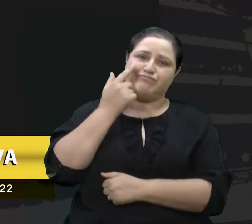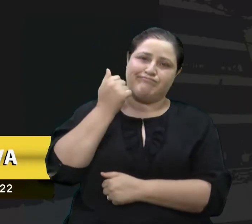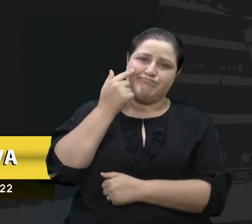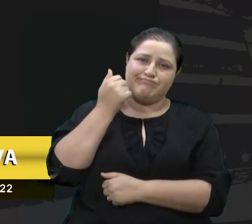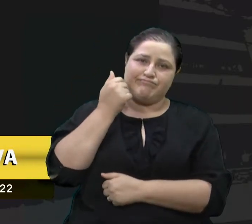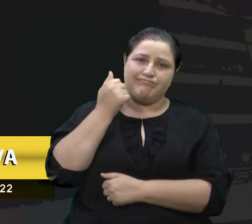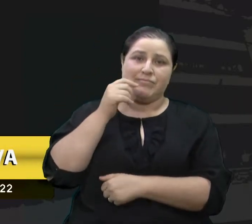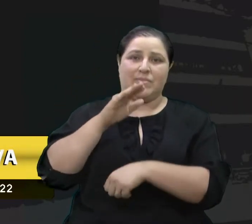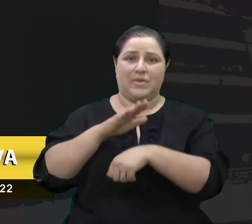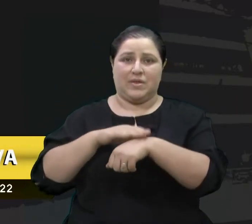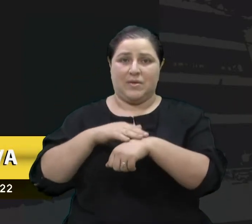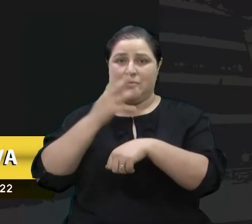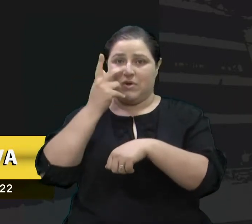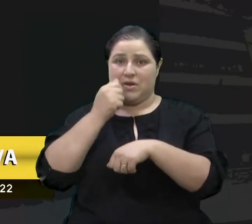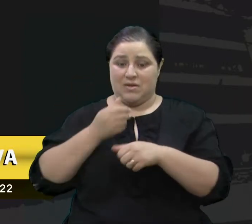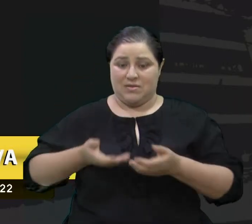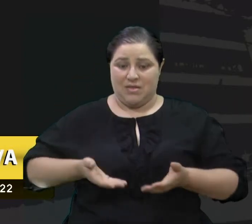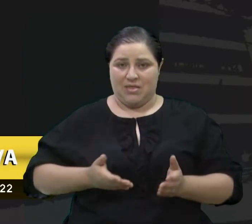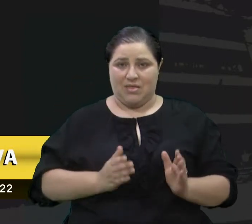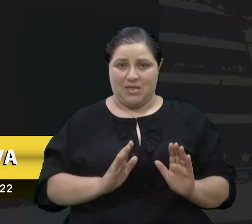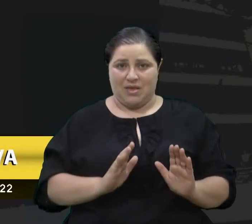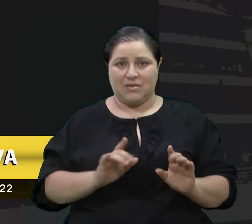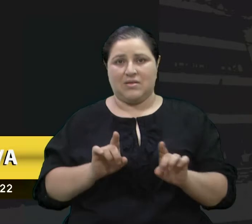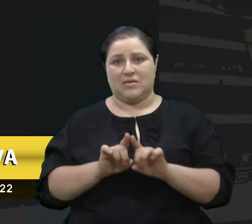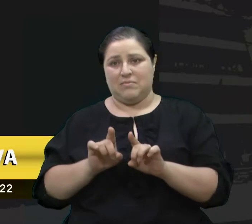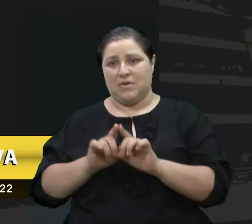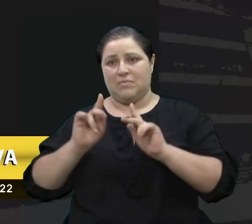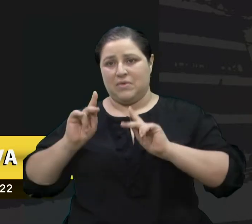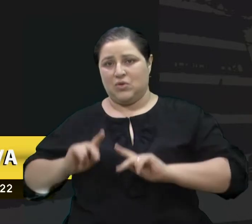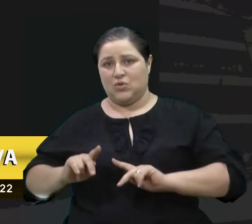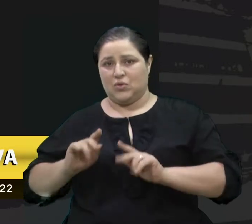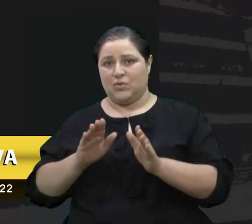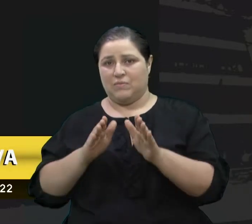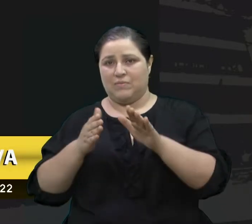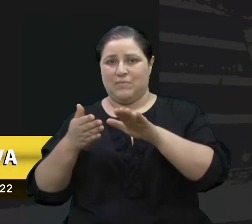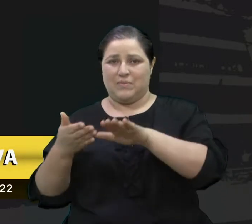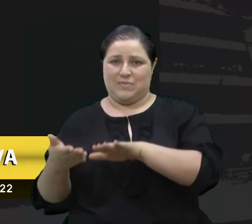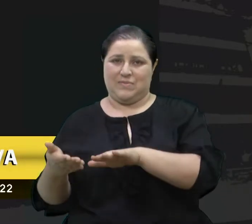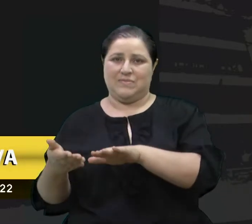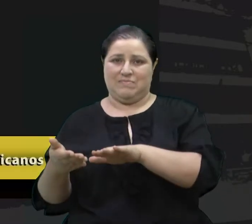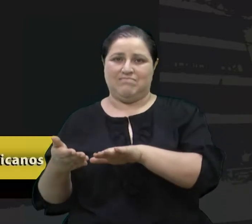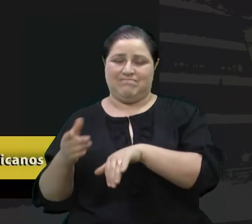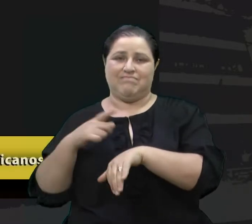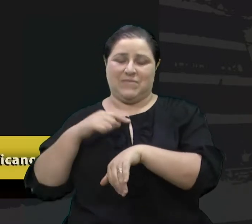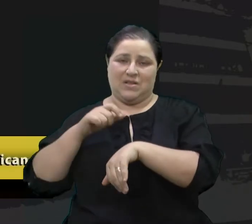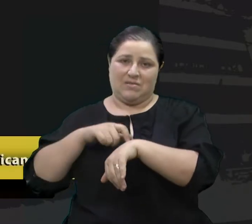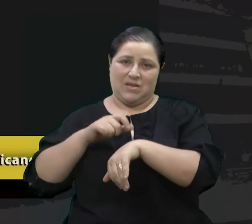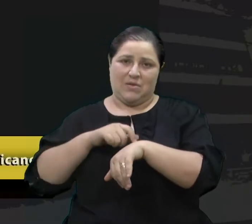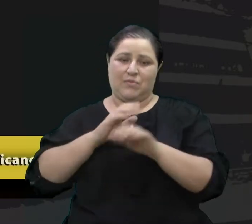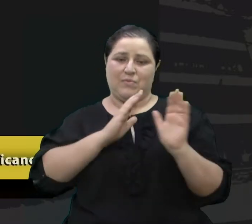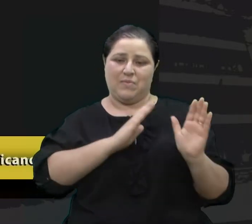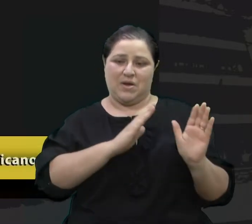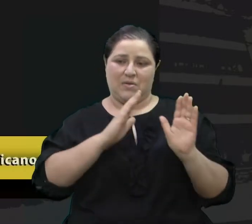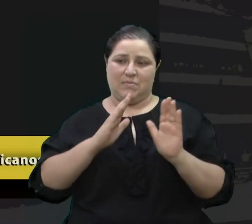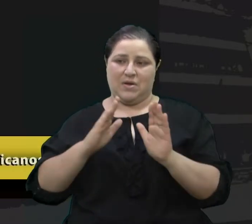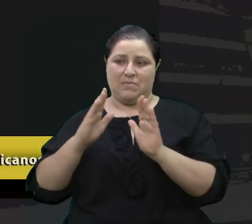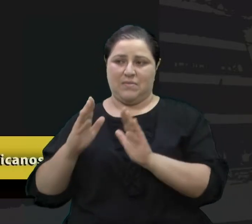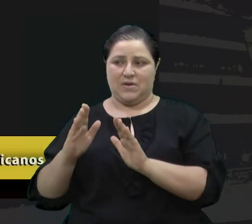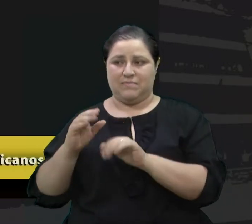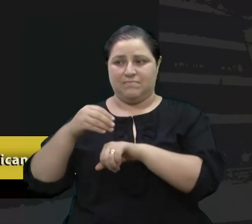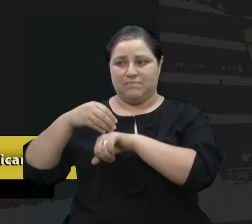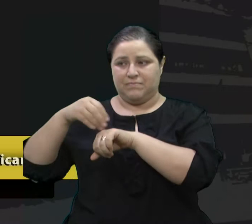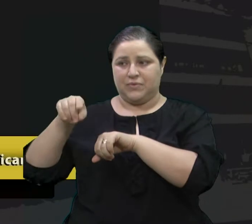nascimento de uma criança e também a partida de um ente querido. Então, que tu possa se fortalecer,